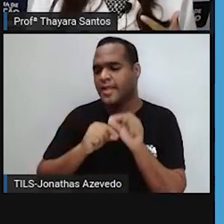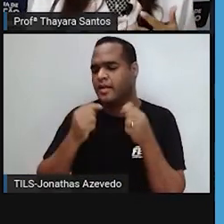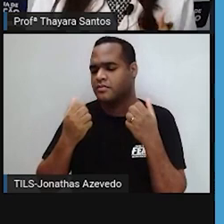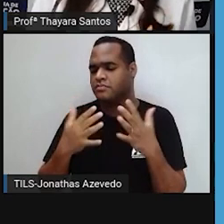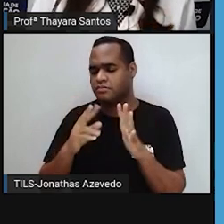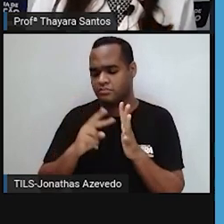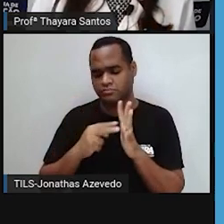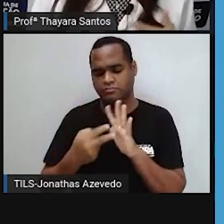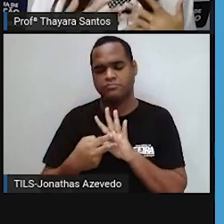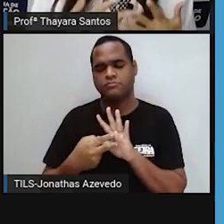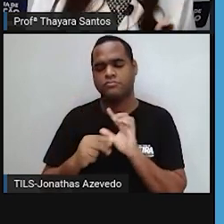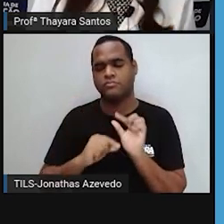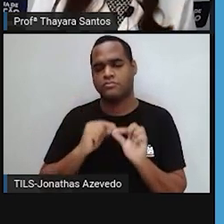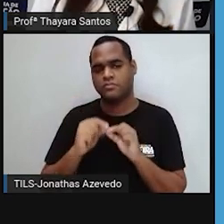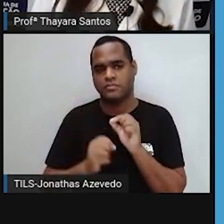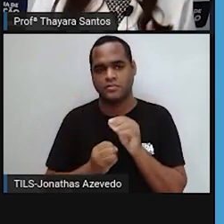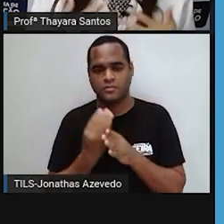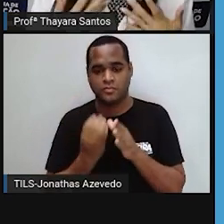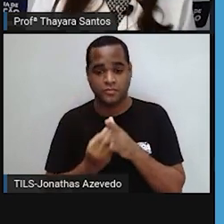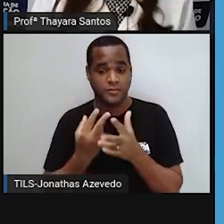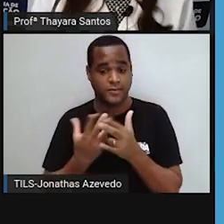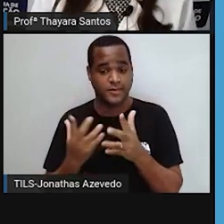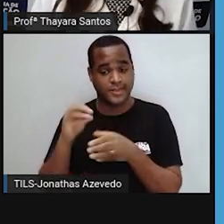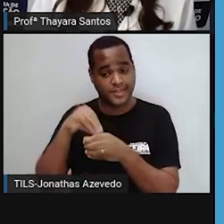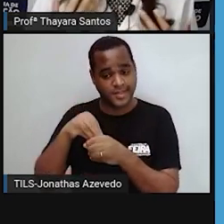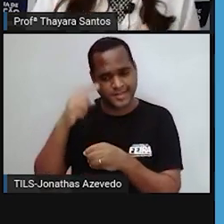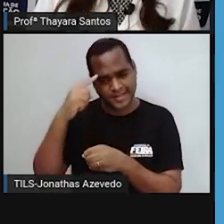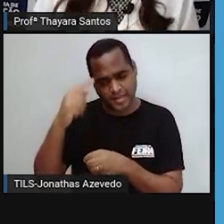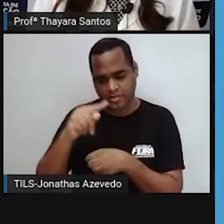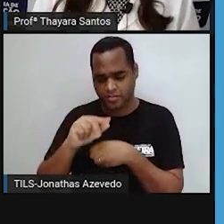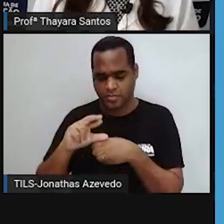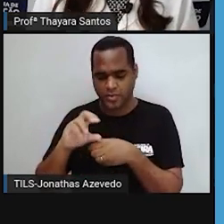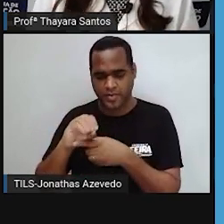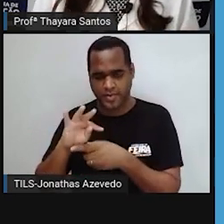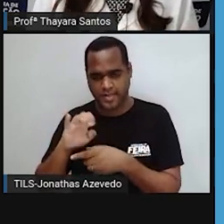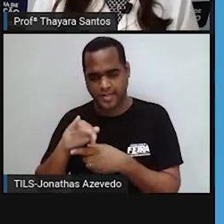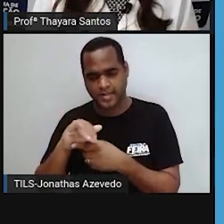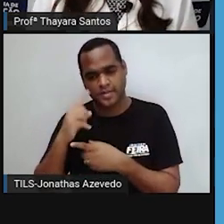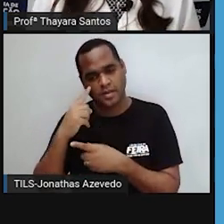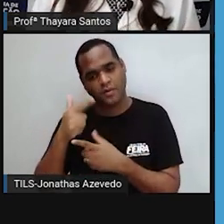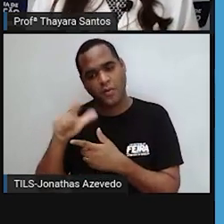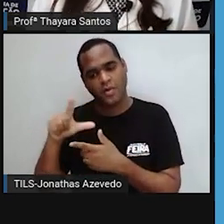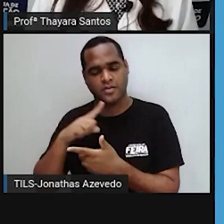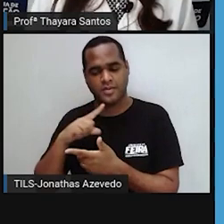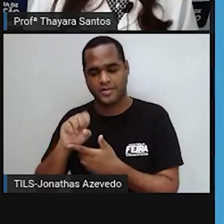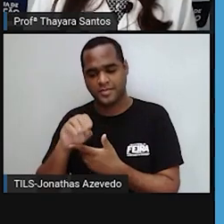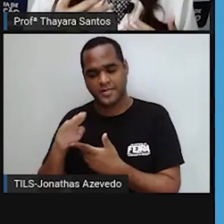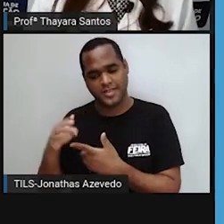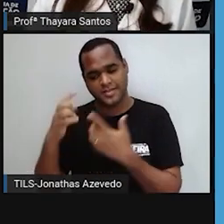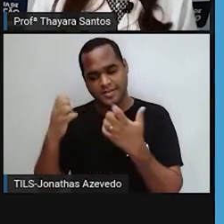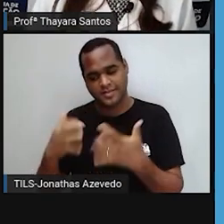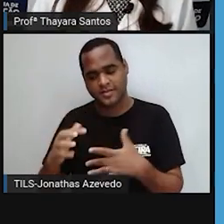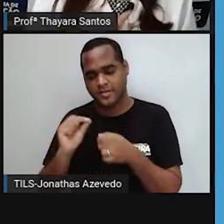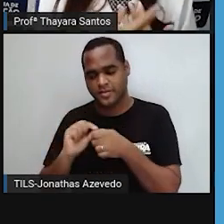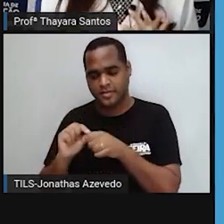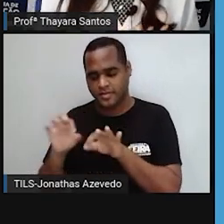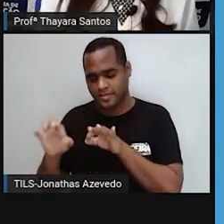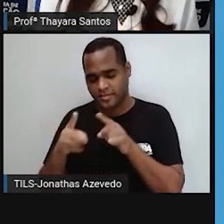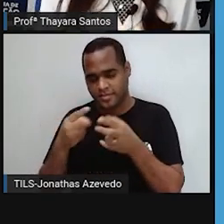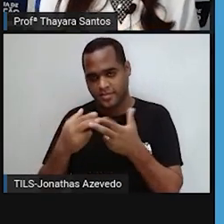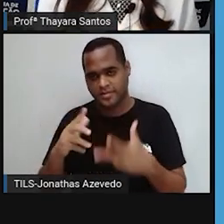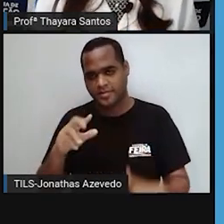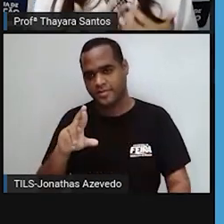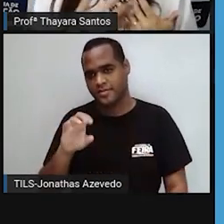produzir e armazenar proteínas e algumas outras substâncias. E ele faz isso com o auxílio do